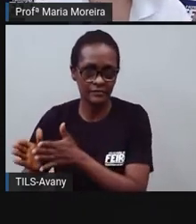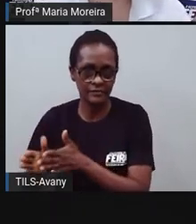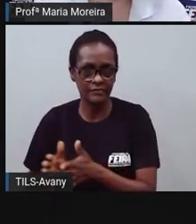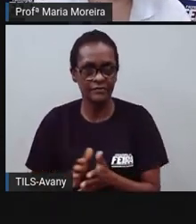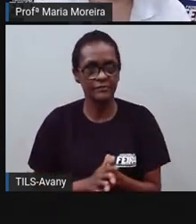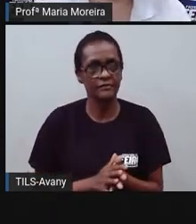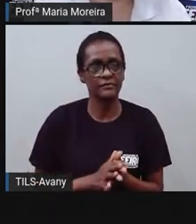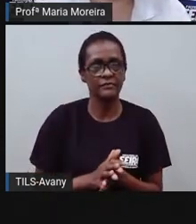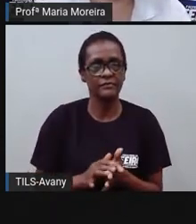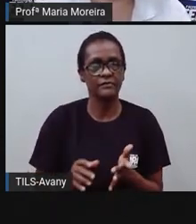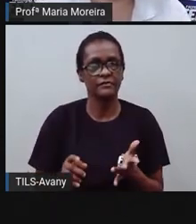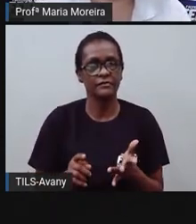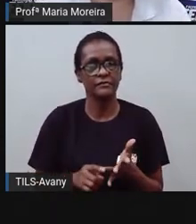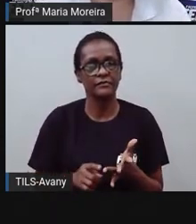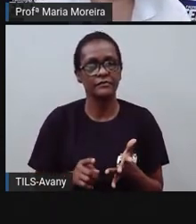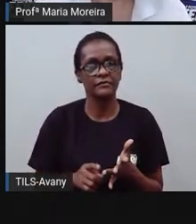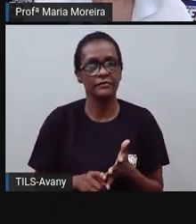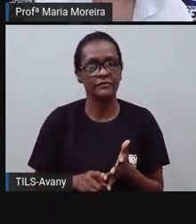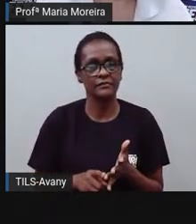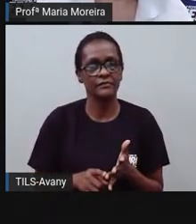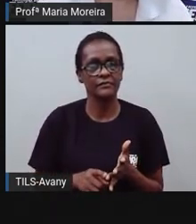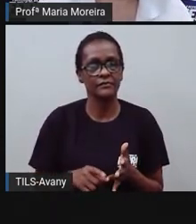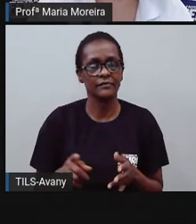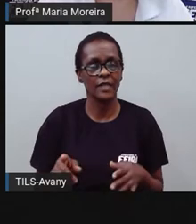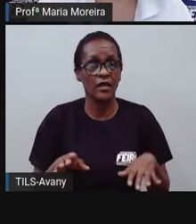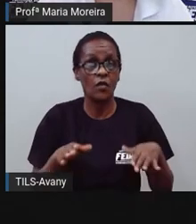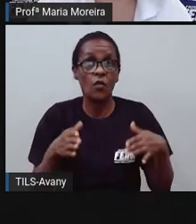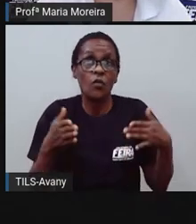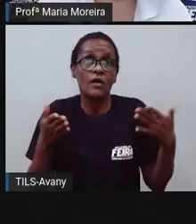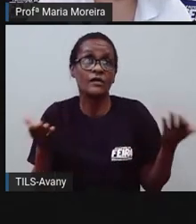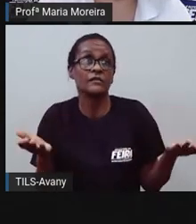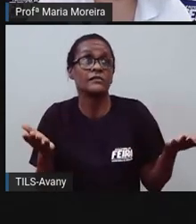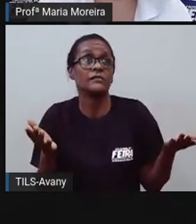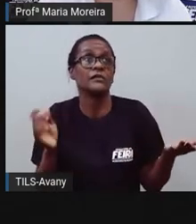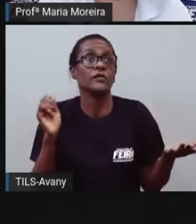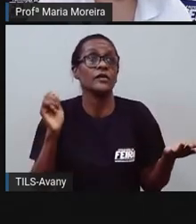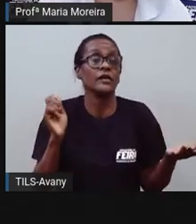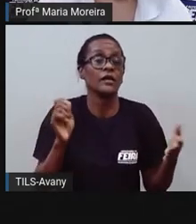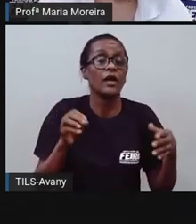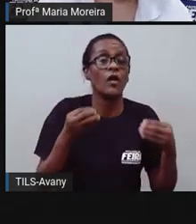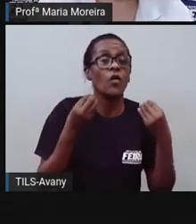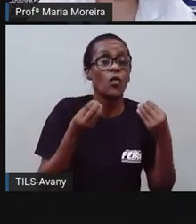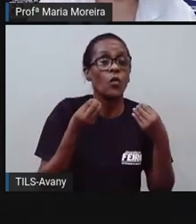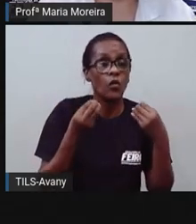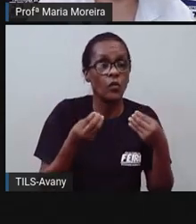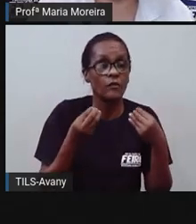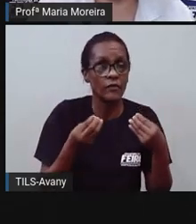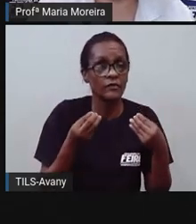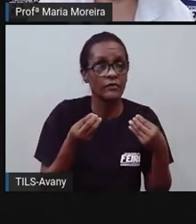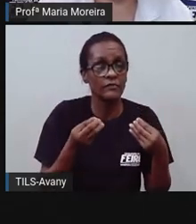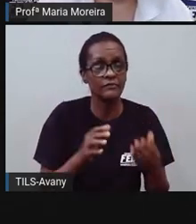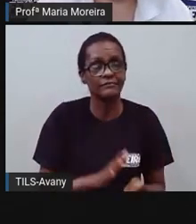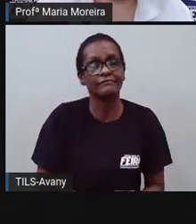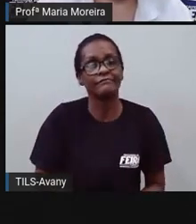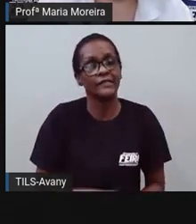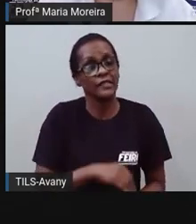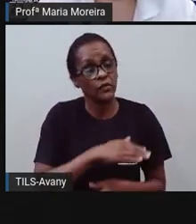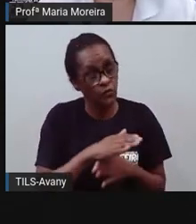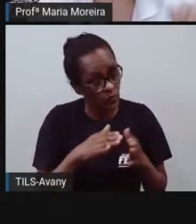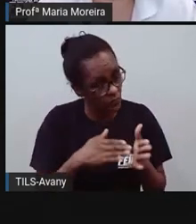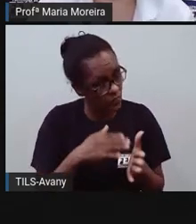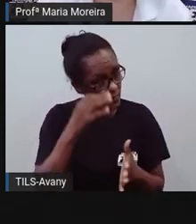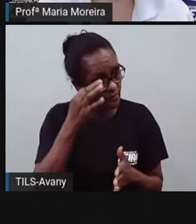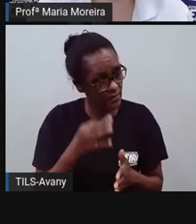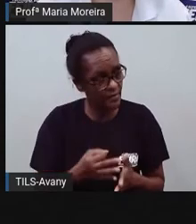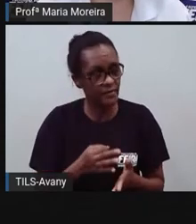fechamento do hospital de campanha. Quem fechou? Poder Público Municipal. Quando? Tal data. Onde?